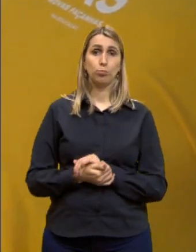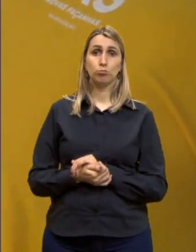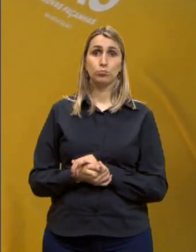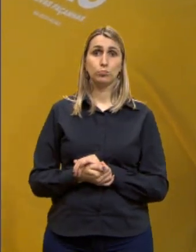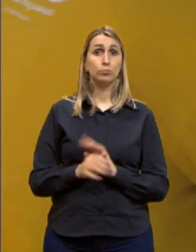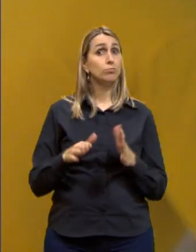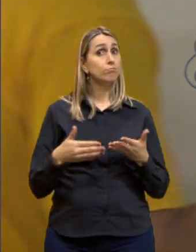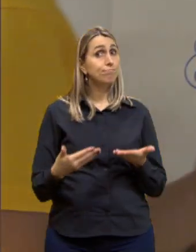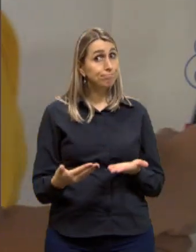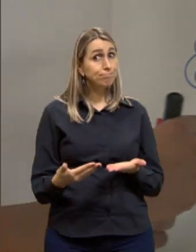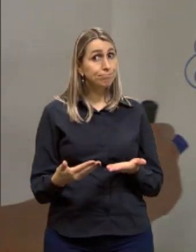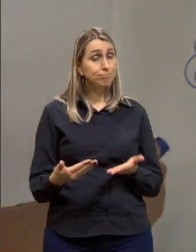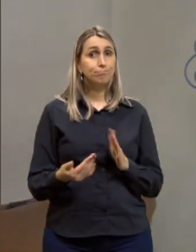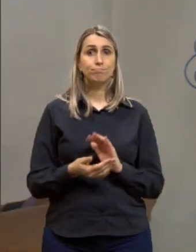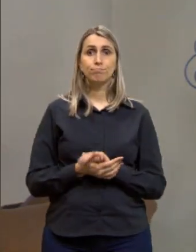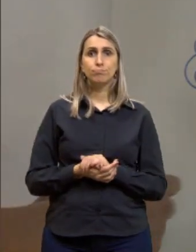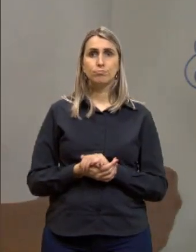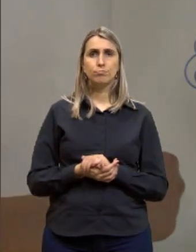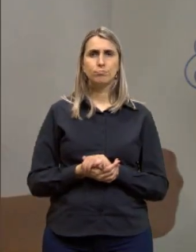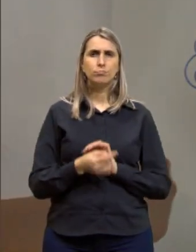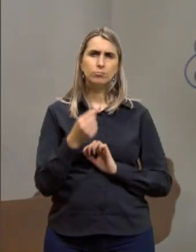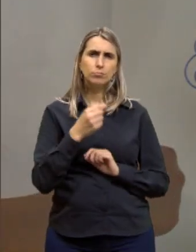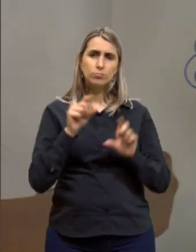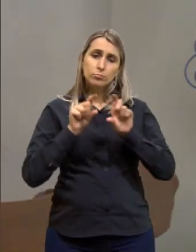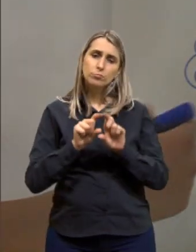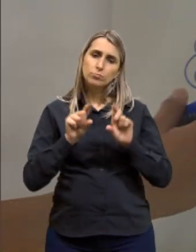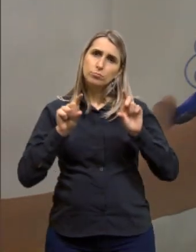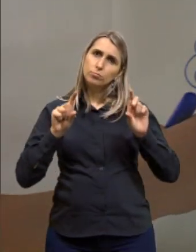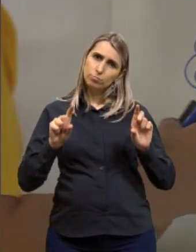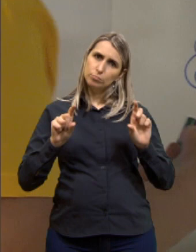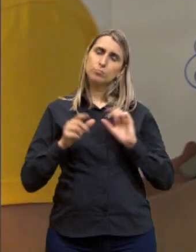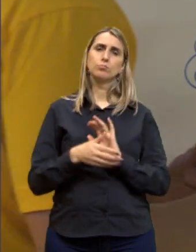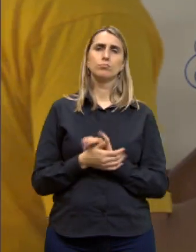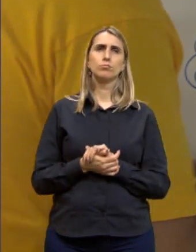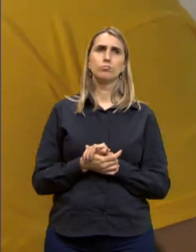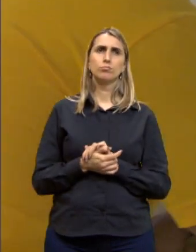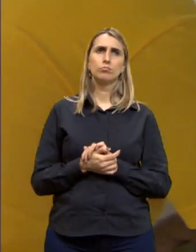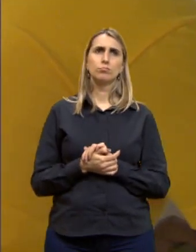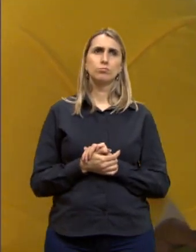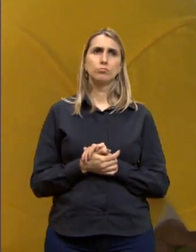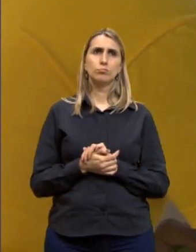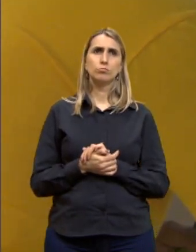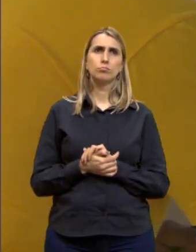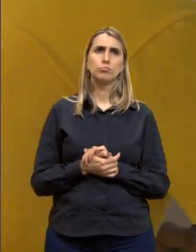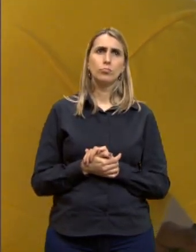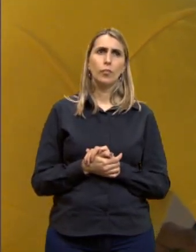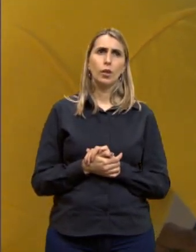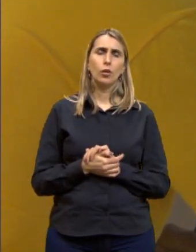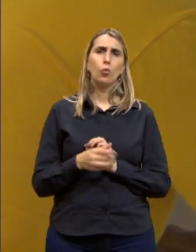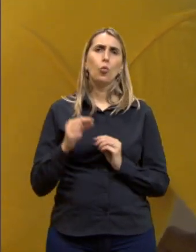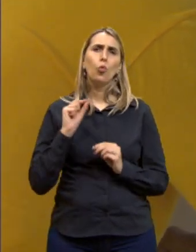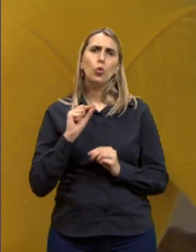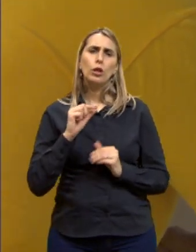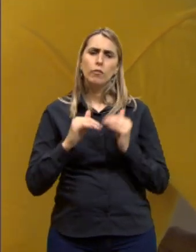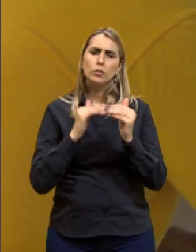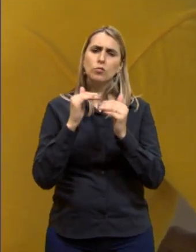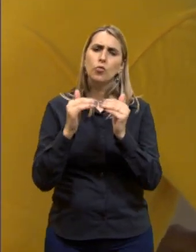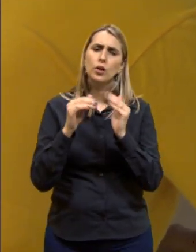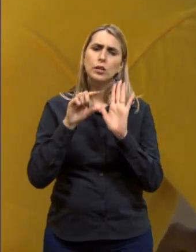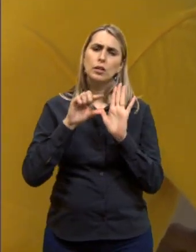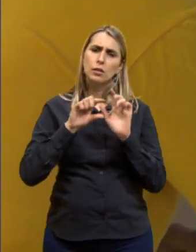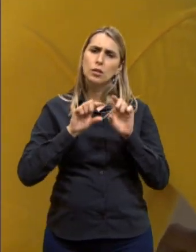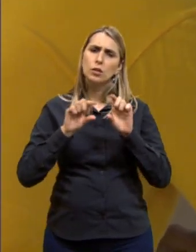Então, gente, nesse tópico aqui, ó, que é esse aqui, ó, o que que a gente vai desenvolver aqui, ó?